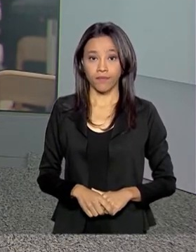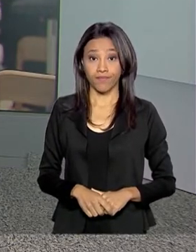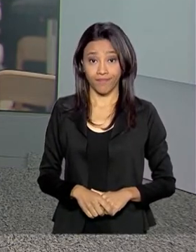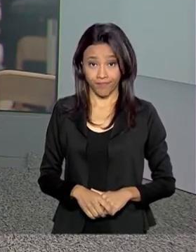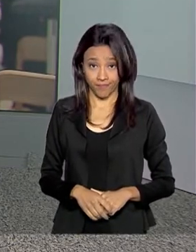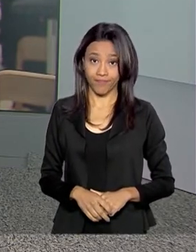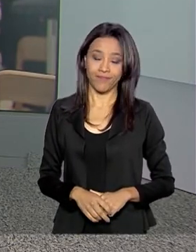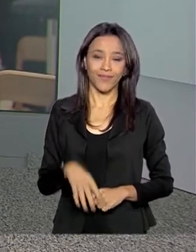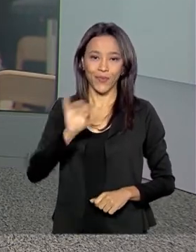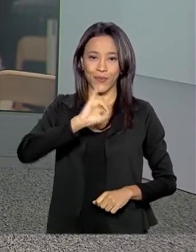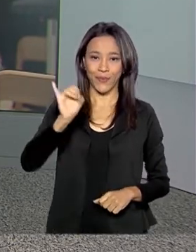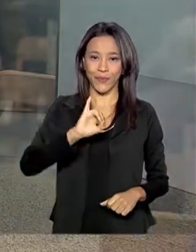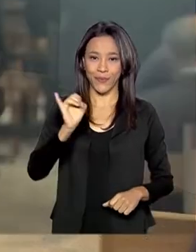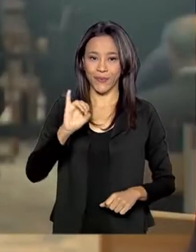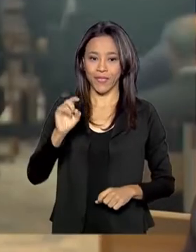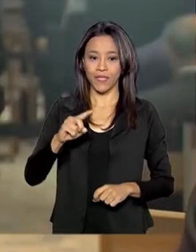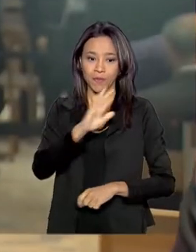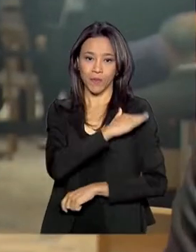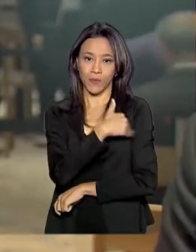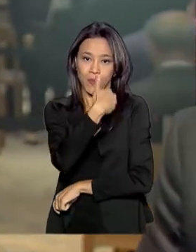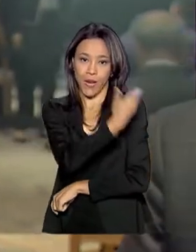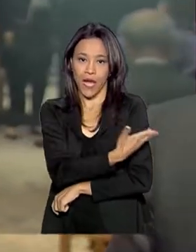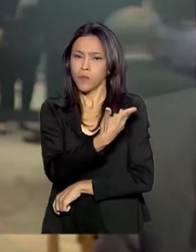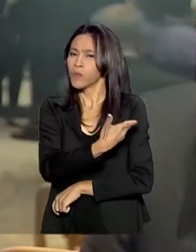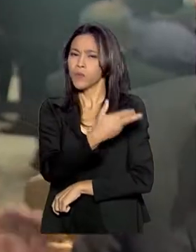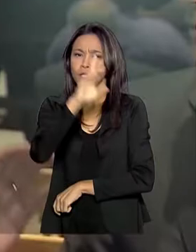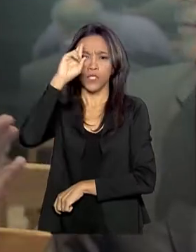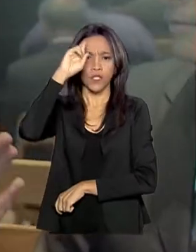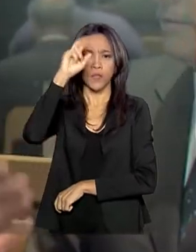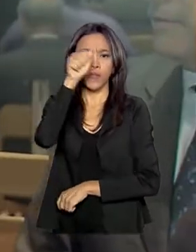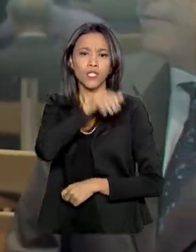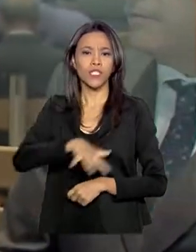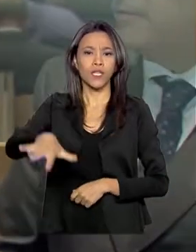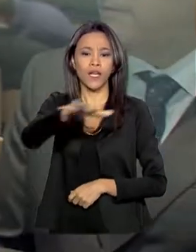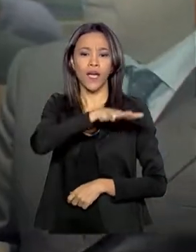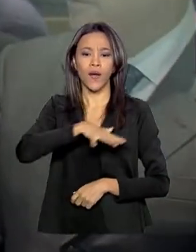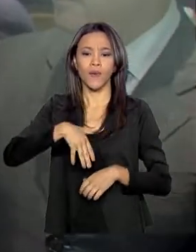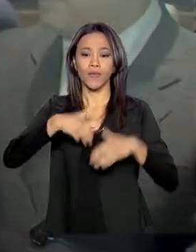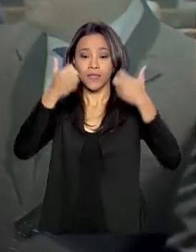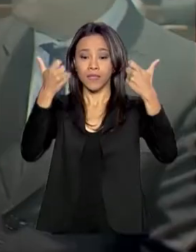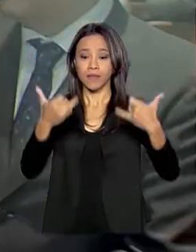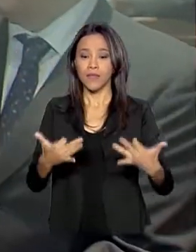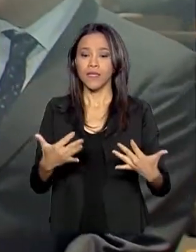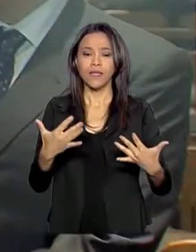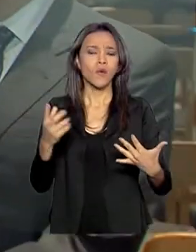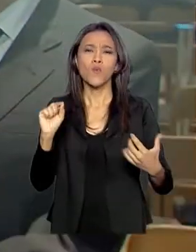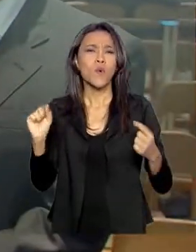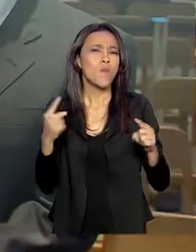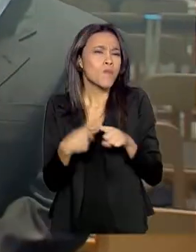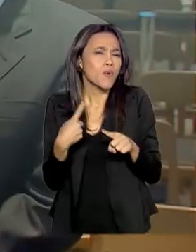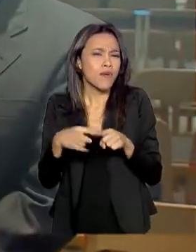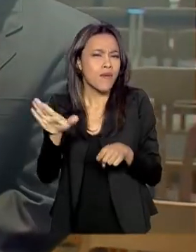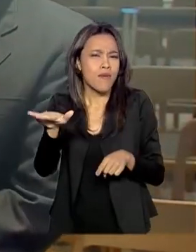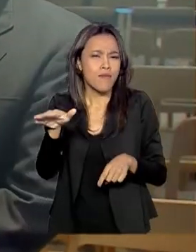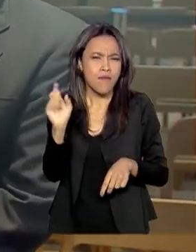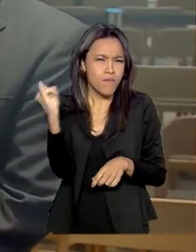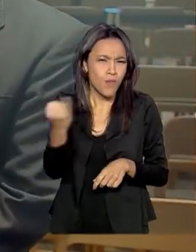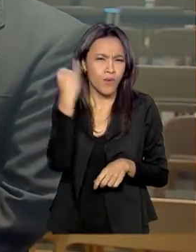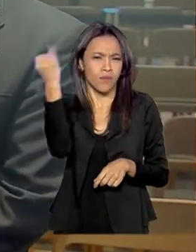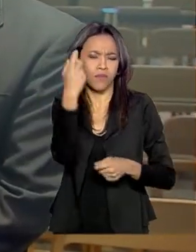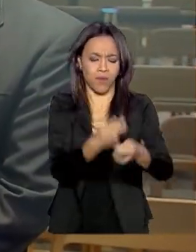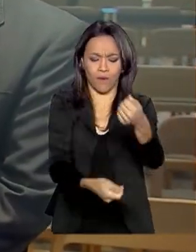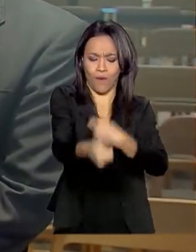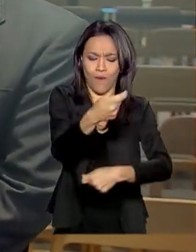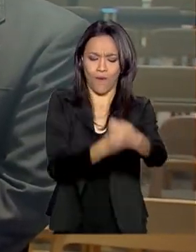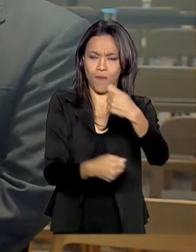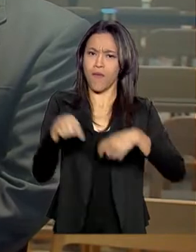Oi, Mara, a gente está ao lado do Décio Doni, que é diretor-geral da ANP, que fala pra gente sobre a expectativa. Por que é tão importante para a nossa economia